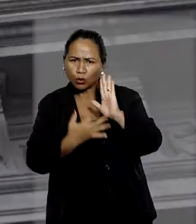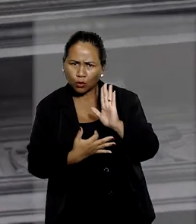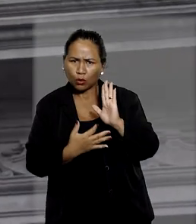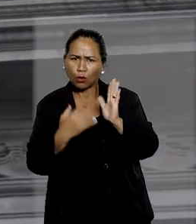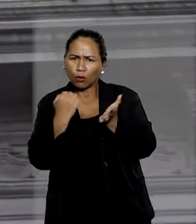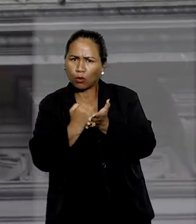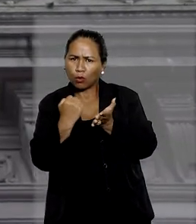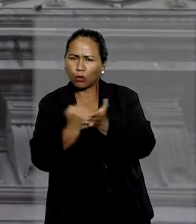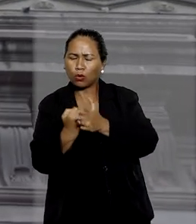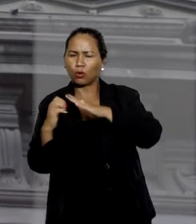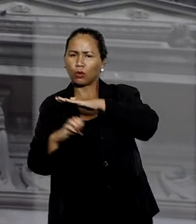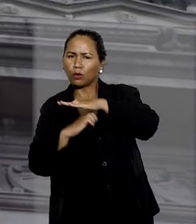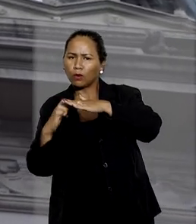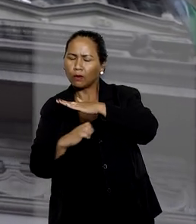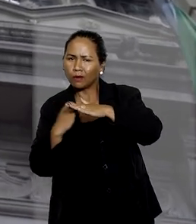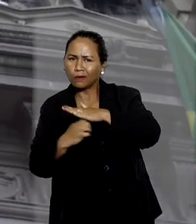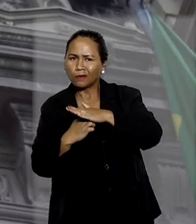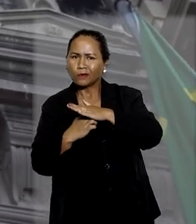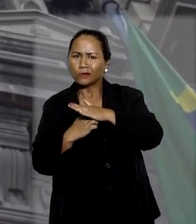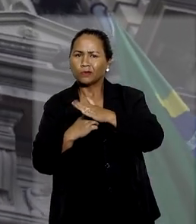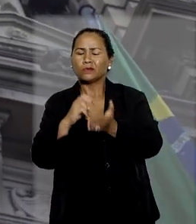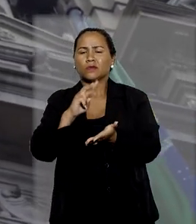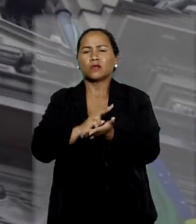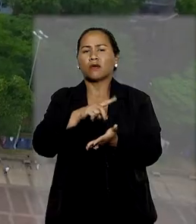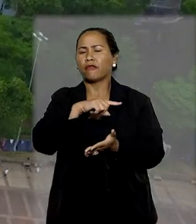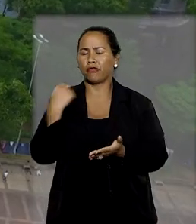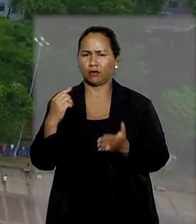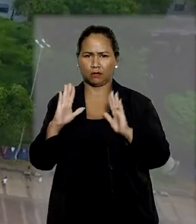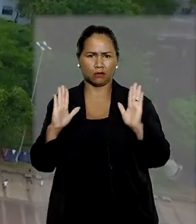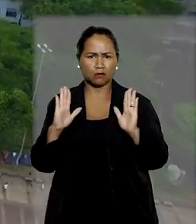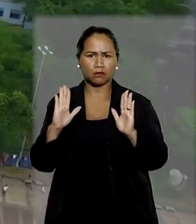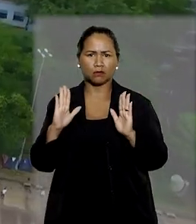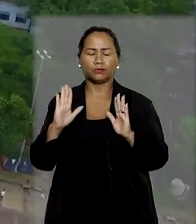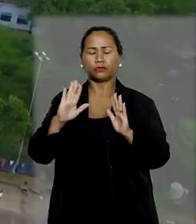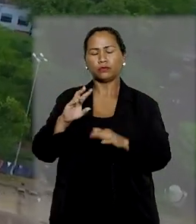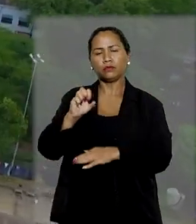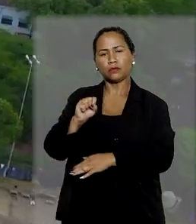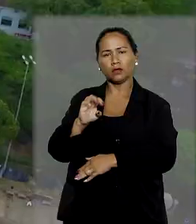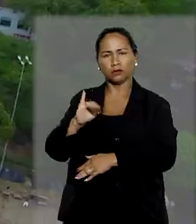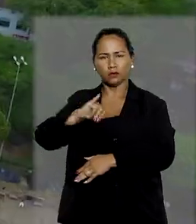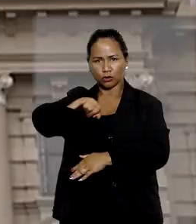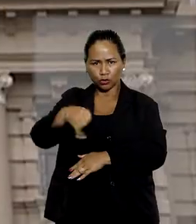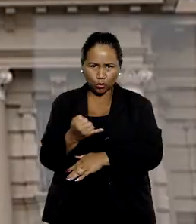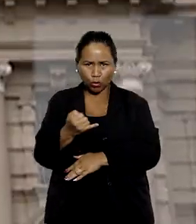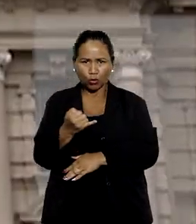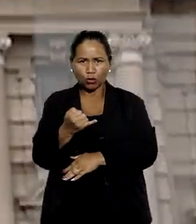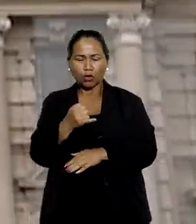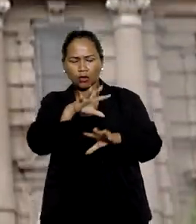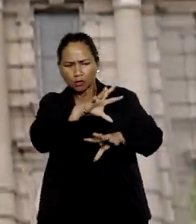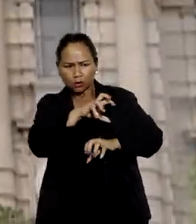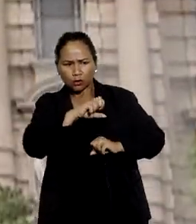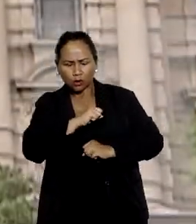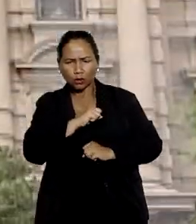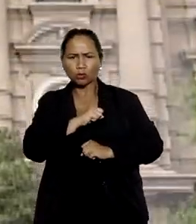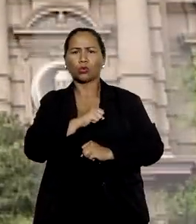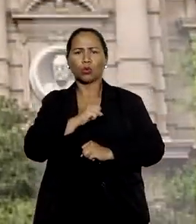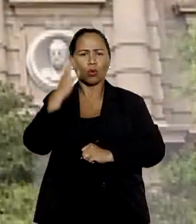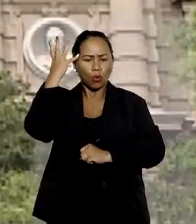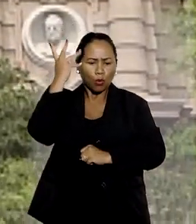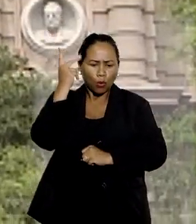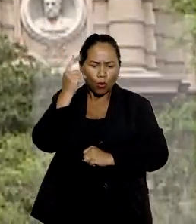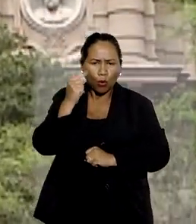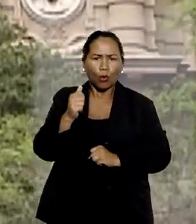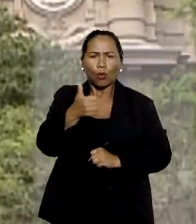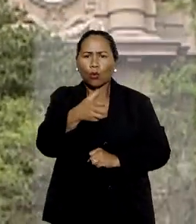embargos monitórios protocolados por uma empresa. Para o TJ, os embargos teriam sido opostos no dia seguinte ao escoamento dos